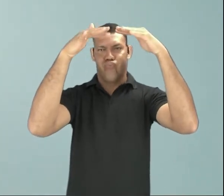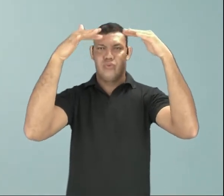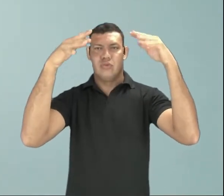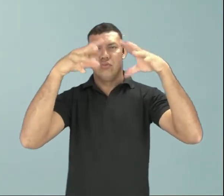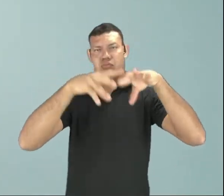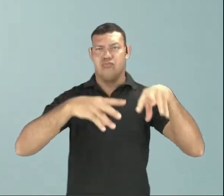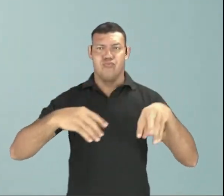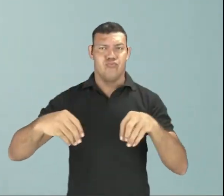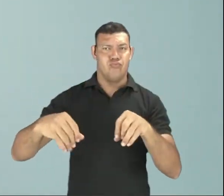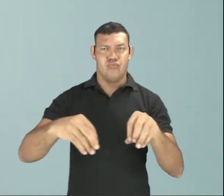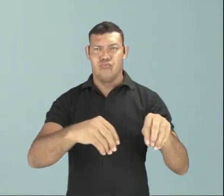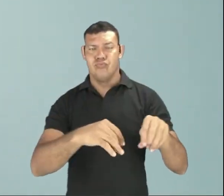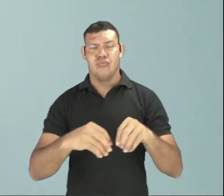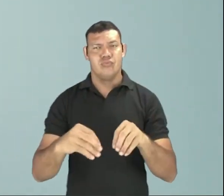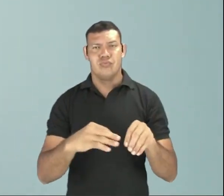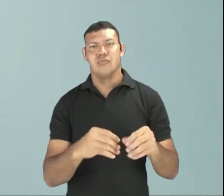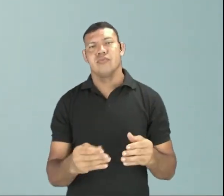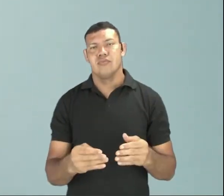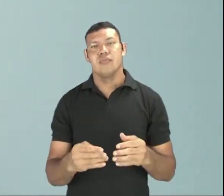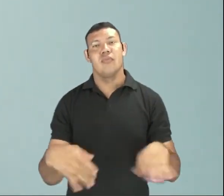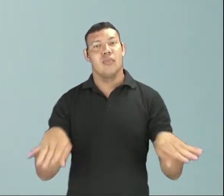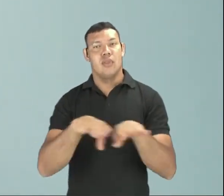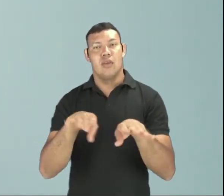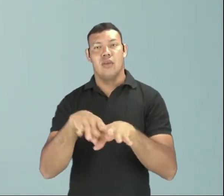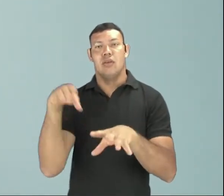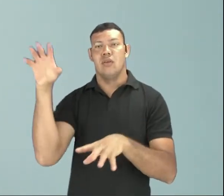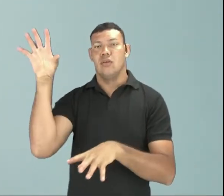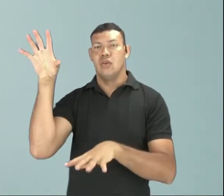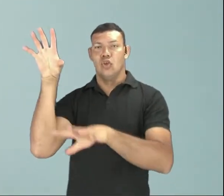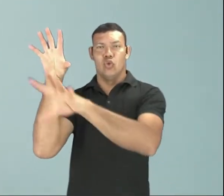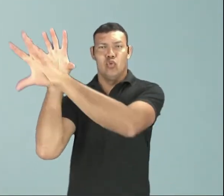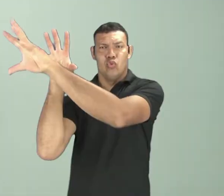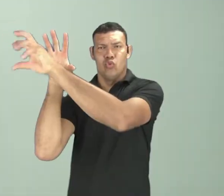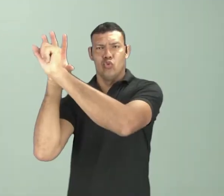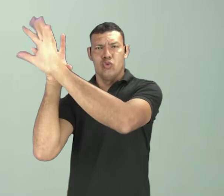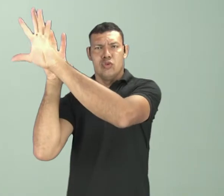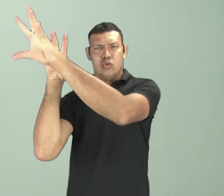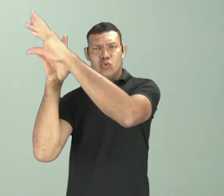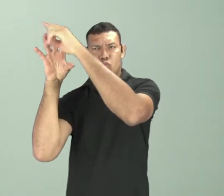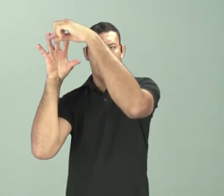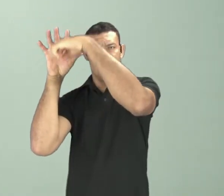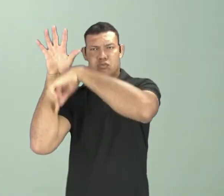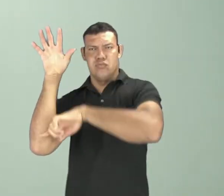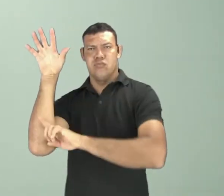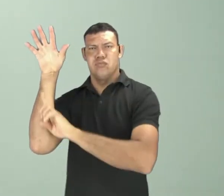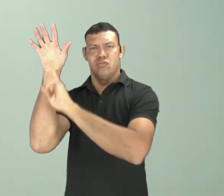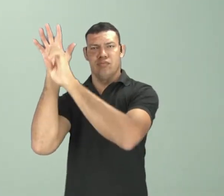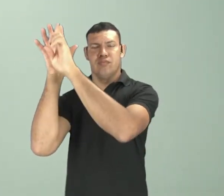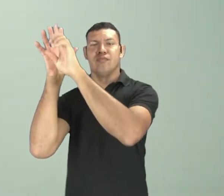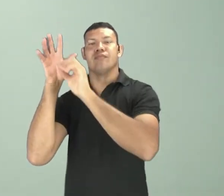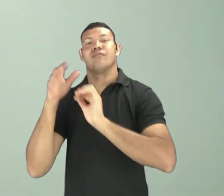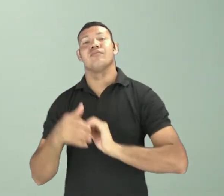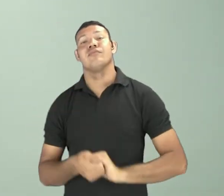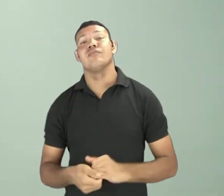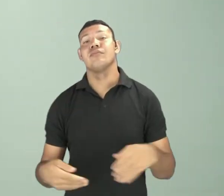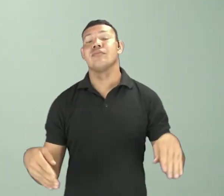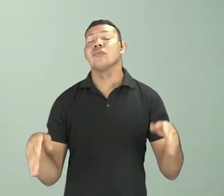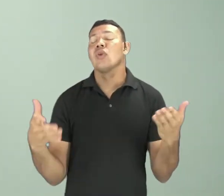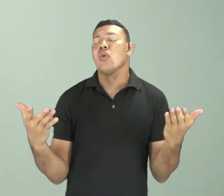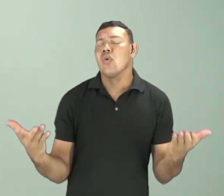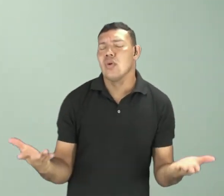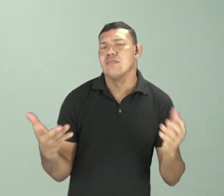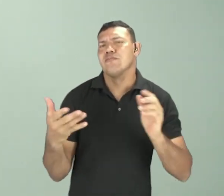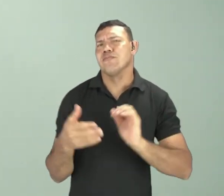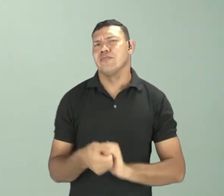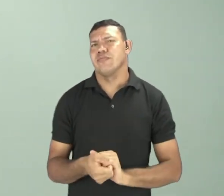como foi citada aí a fotossíntese. E uma coisa importante também a mencionar para vocês, é